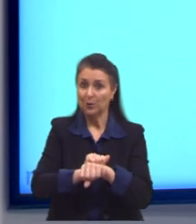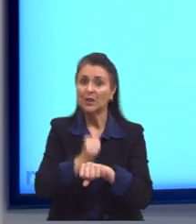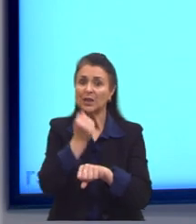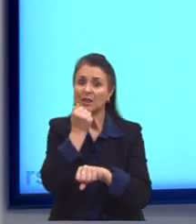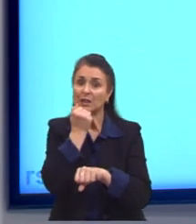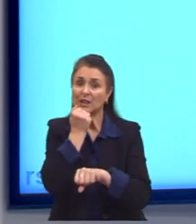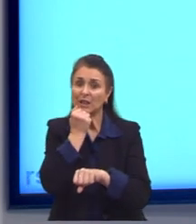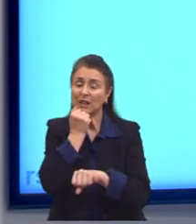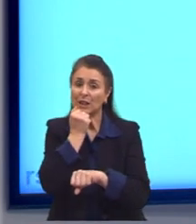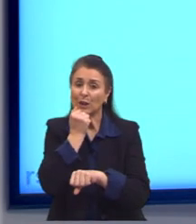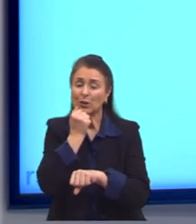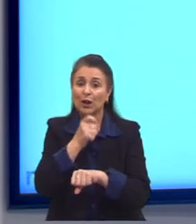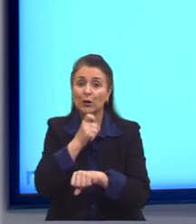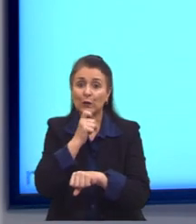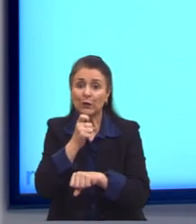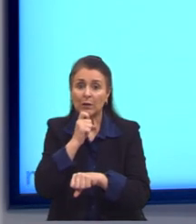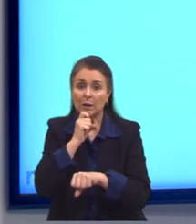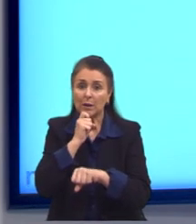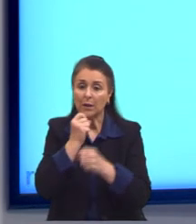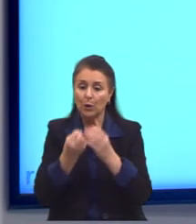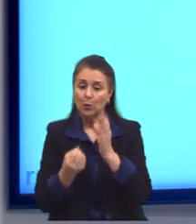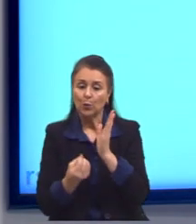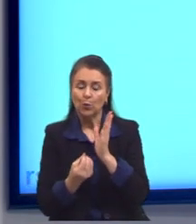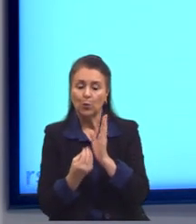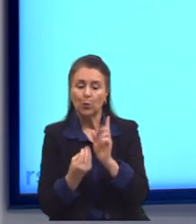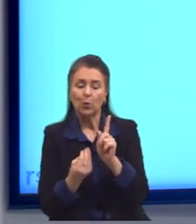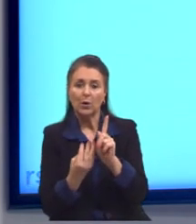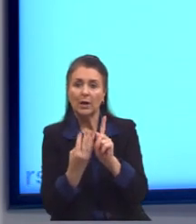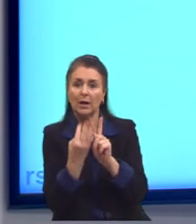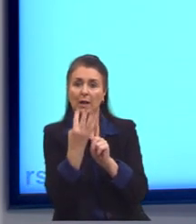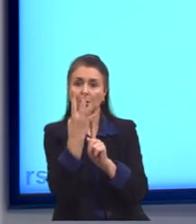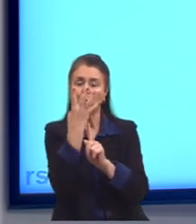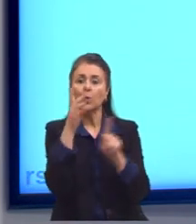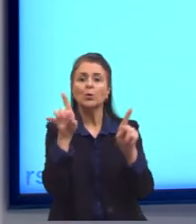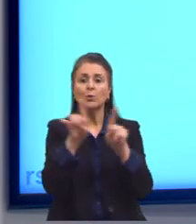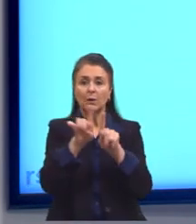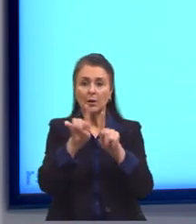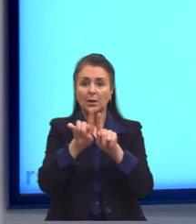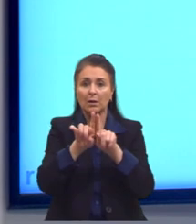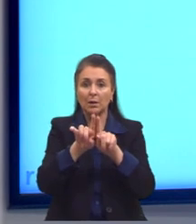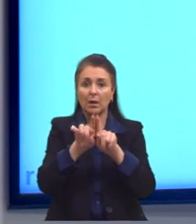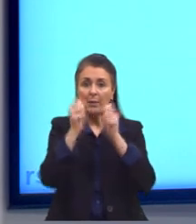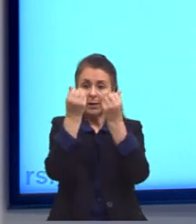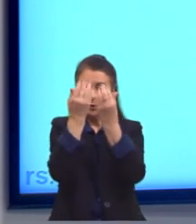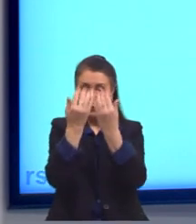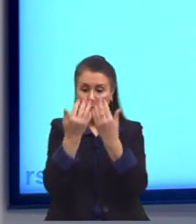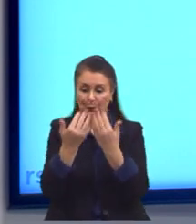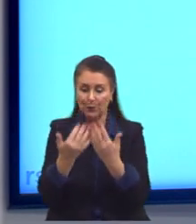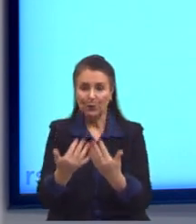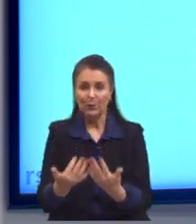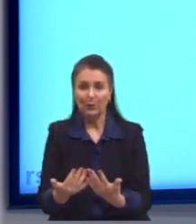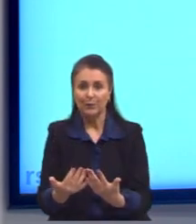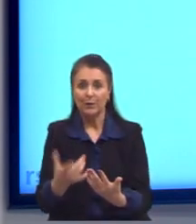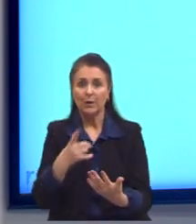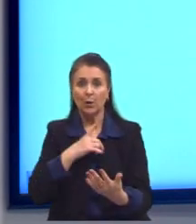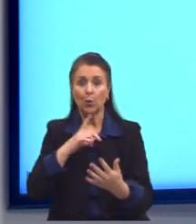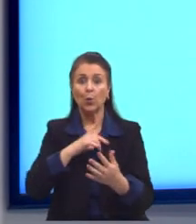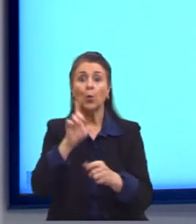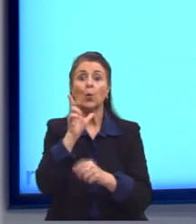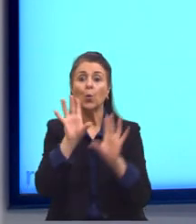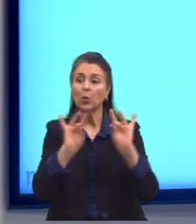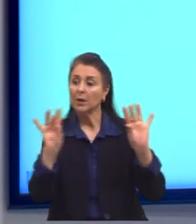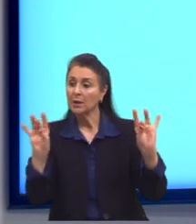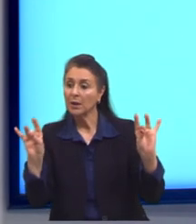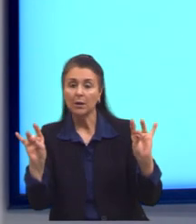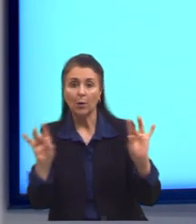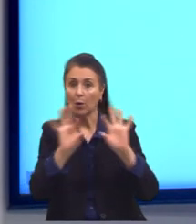o líquido e o gasoso. O líquido, então, é o normal estado que a gente costuma falar da água. E a gente